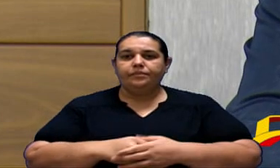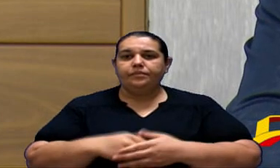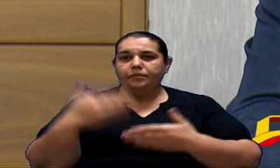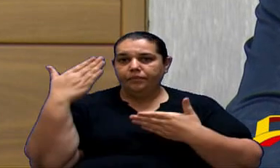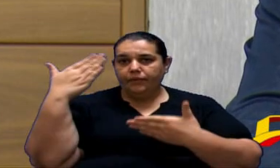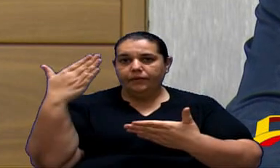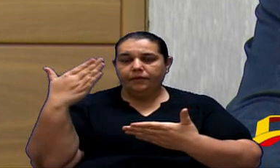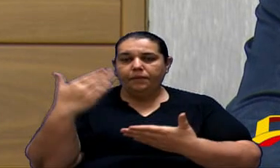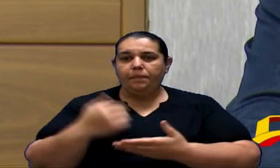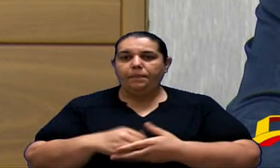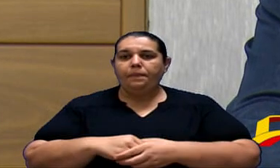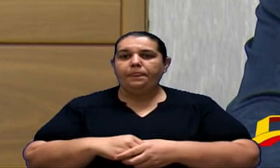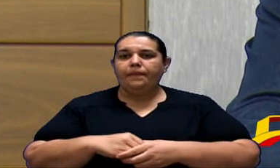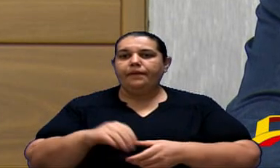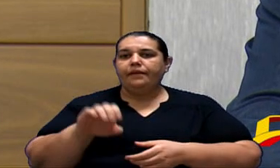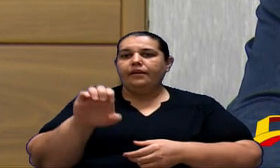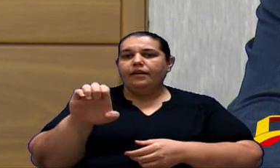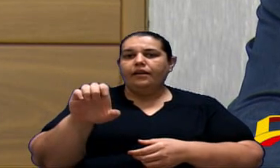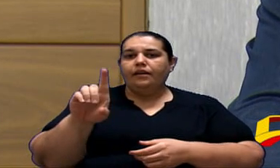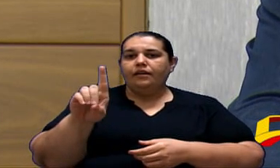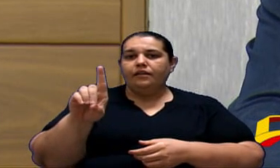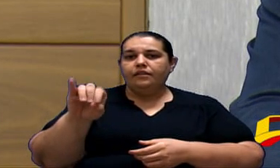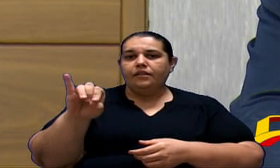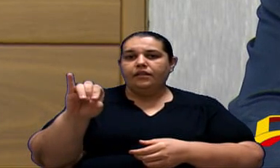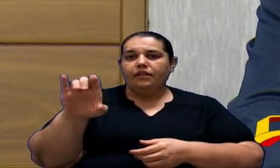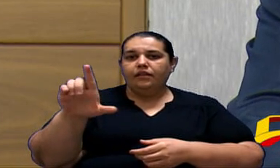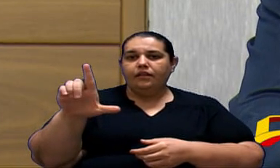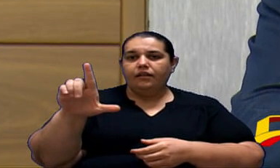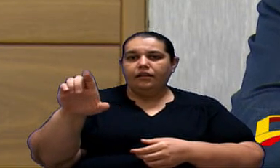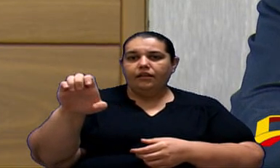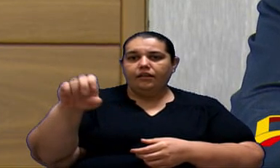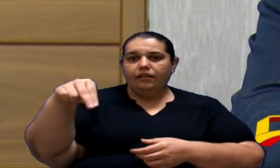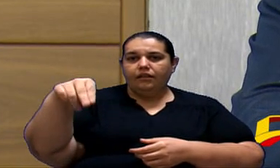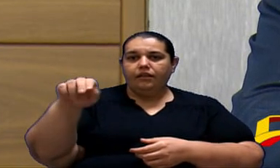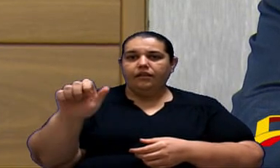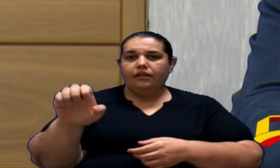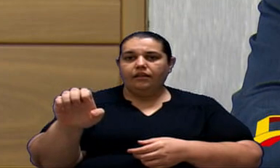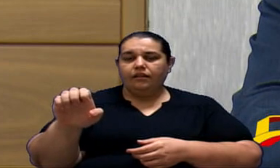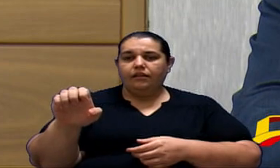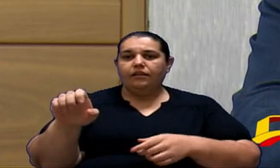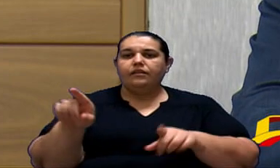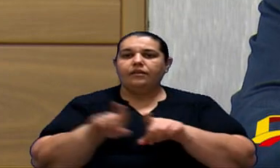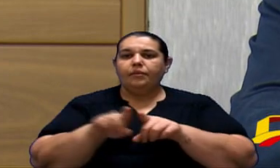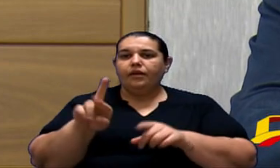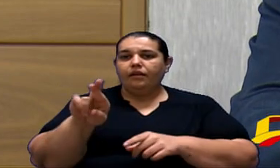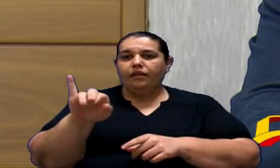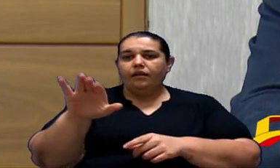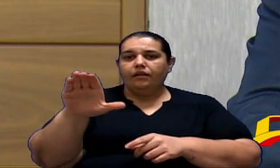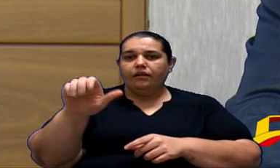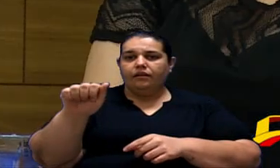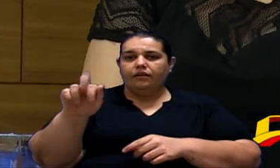Também Edilene, é isso? Edilene Edilene Também Ricardo